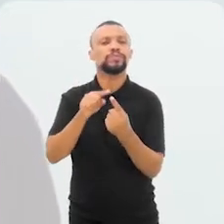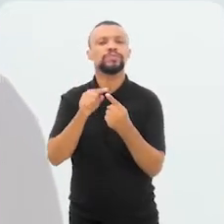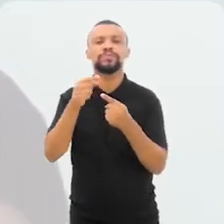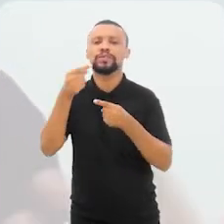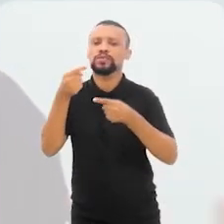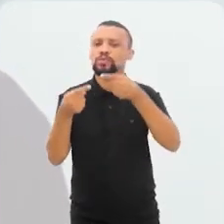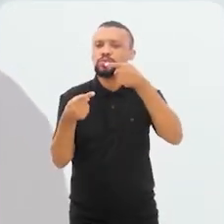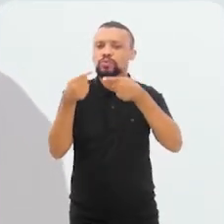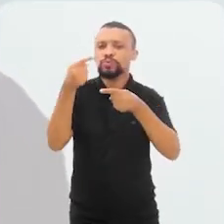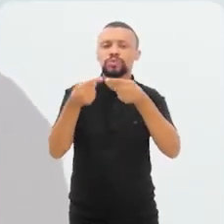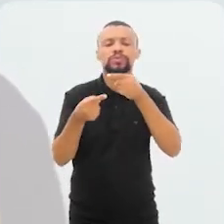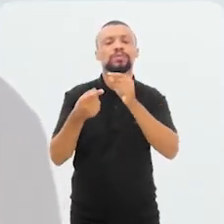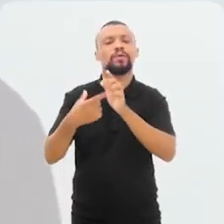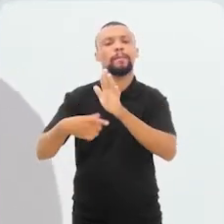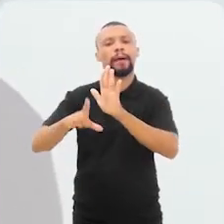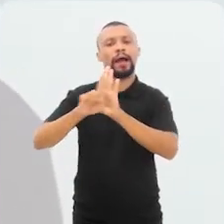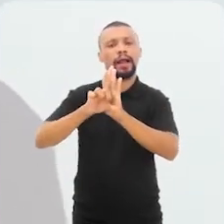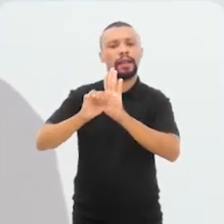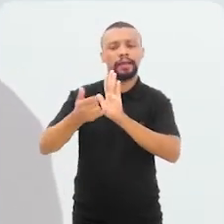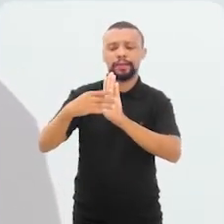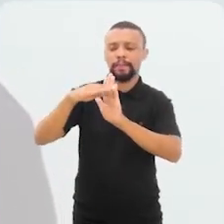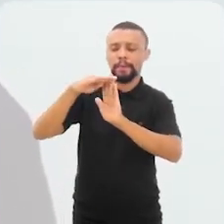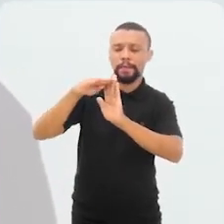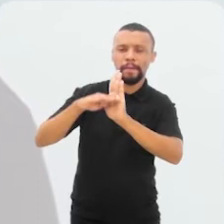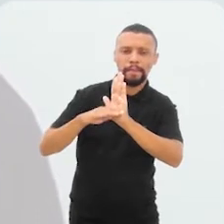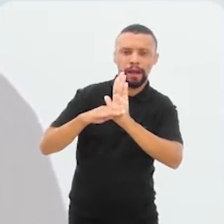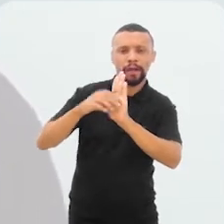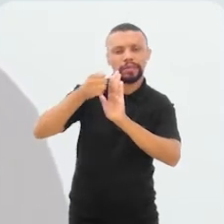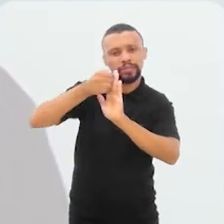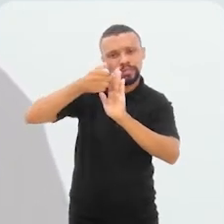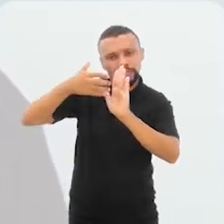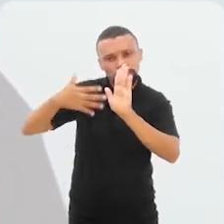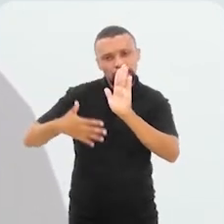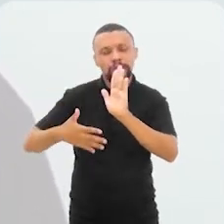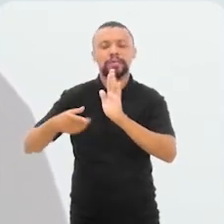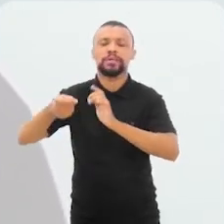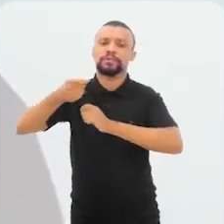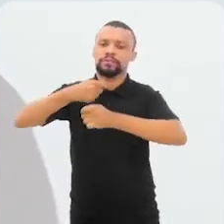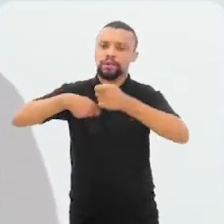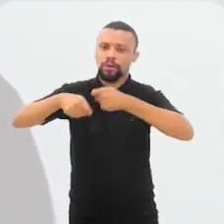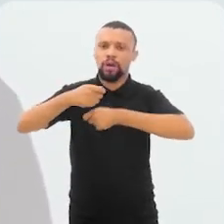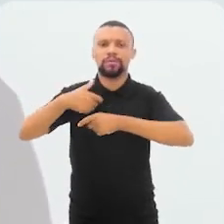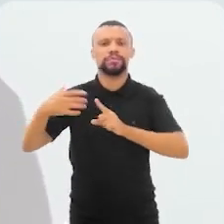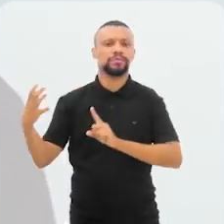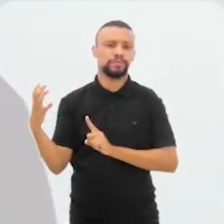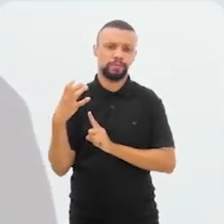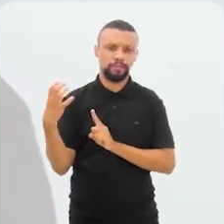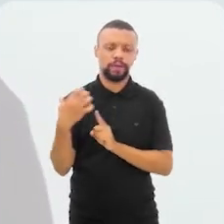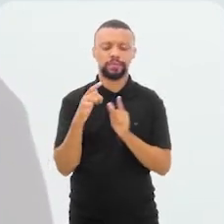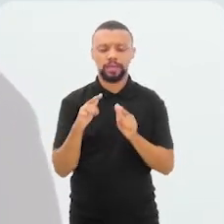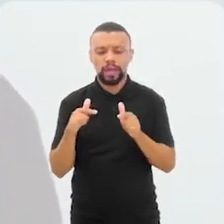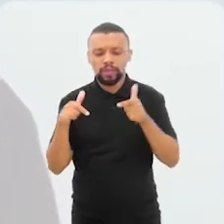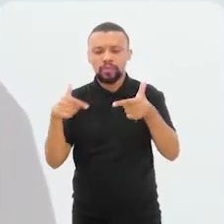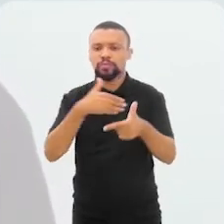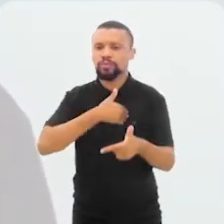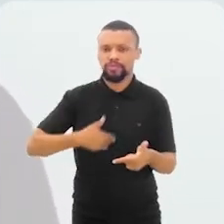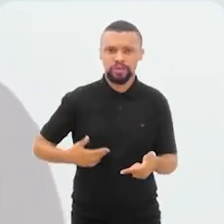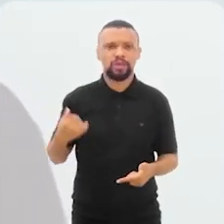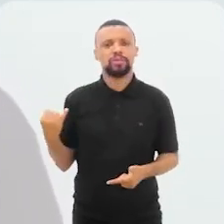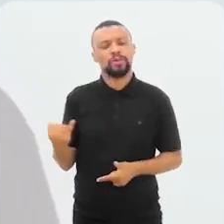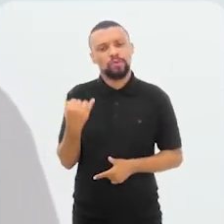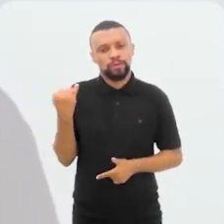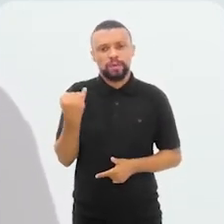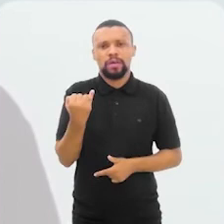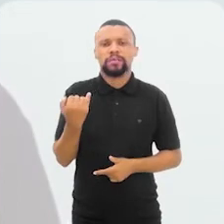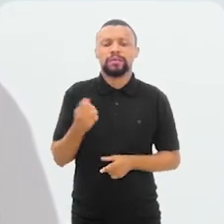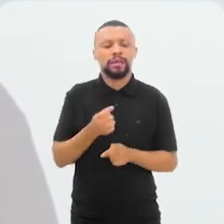discutir uma legislação que defina esses negócios de impacto, as ações de governo que são necessárias e como a sociedade pode